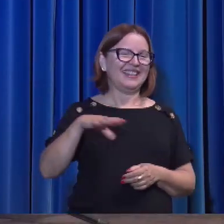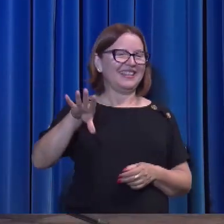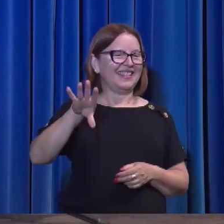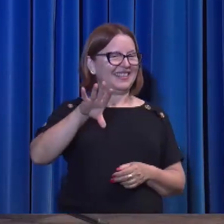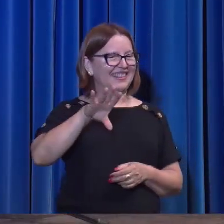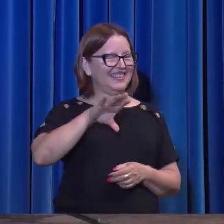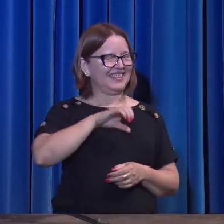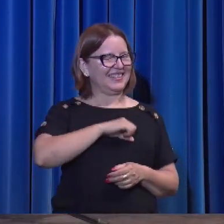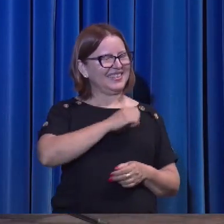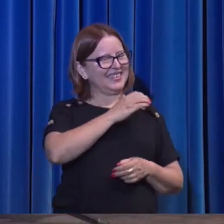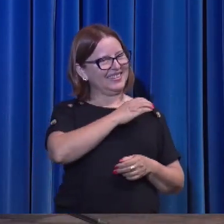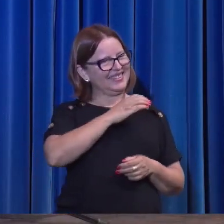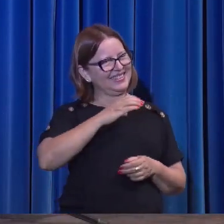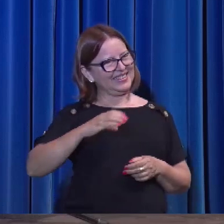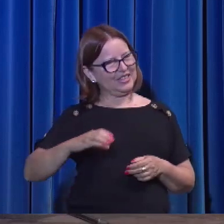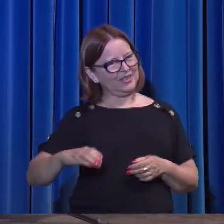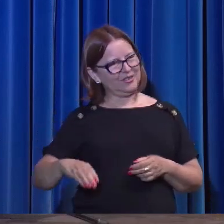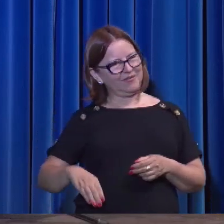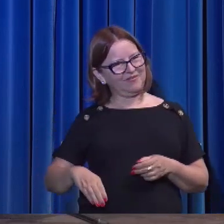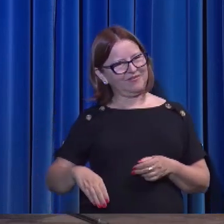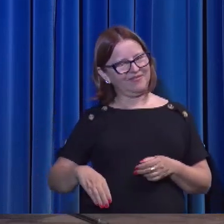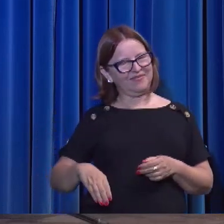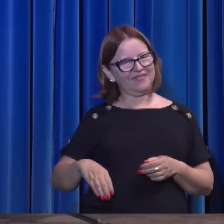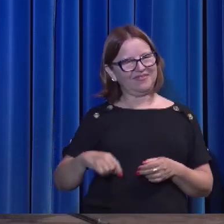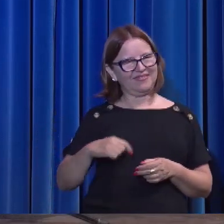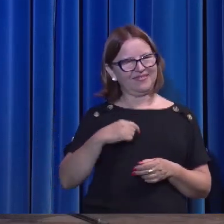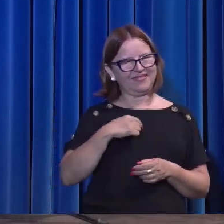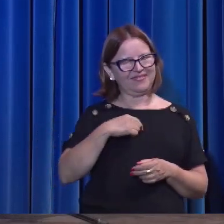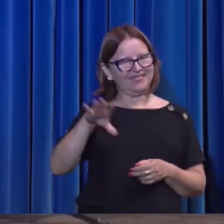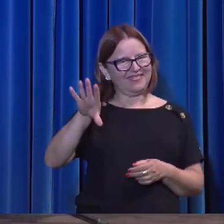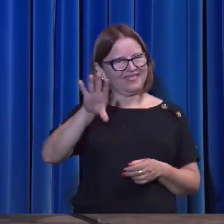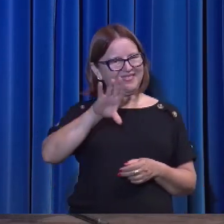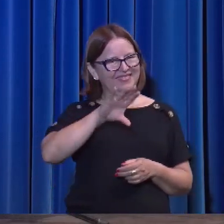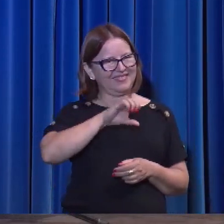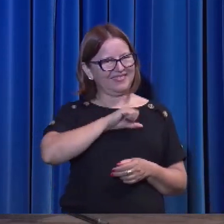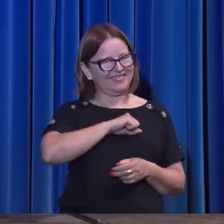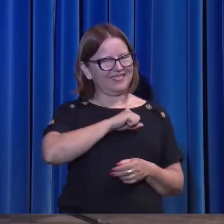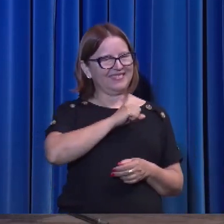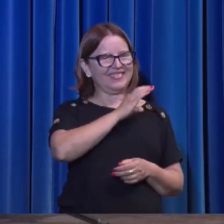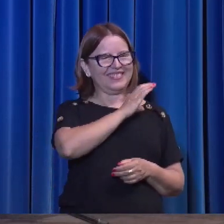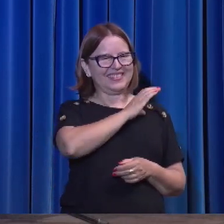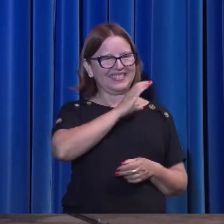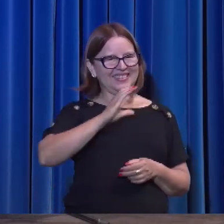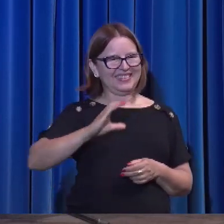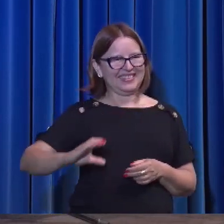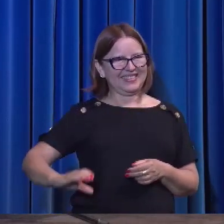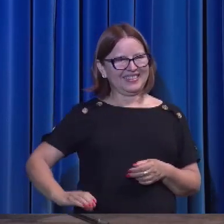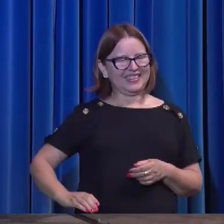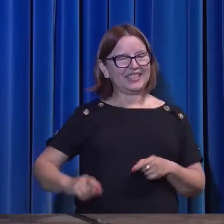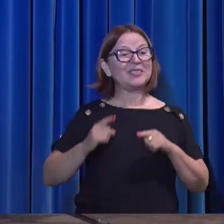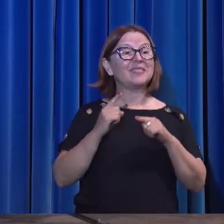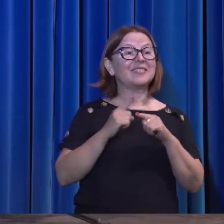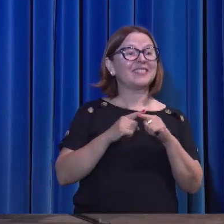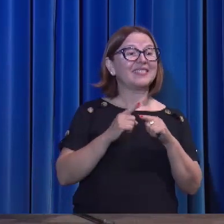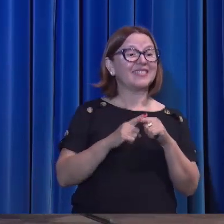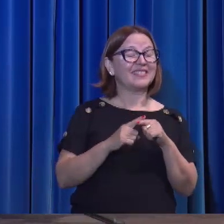Cristo. Oh, eu amo a Cristo. Por quê?